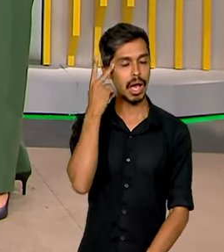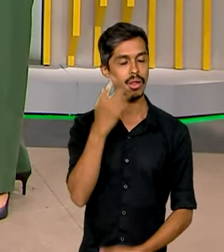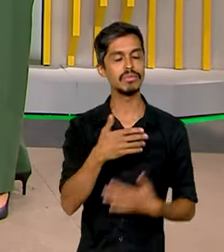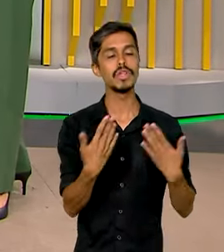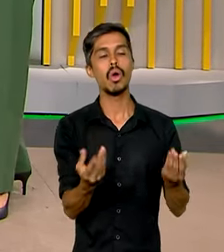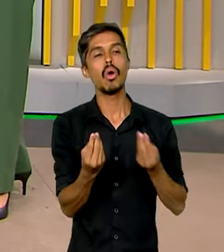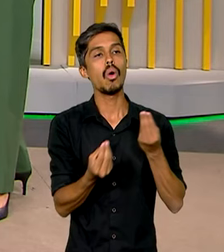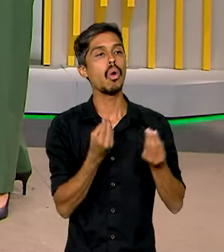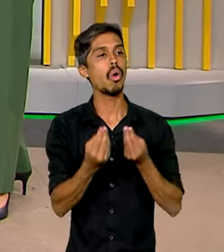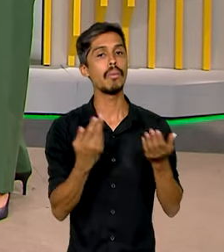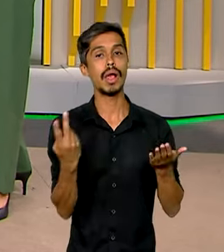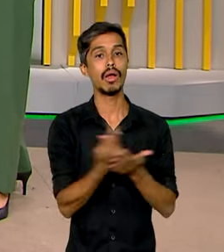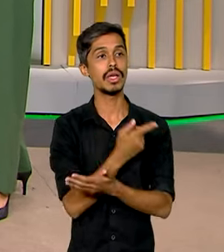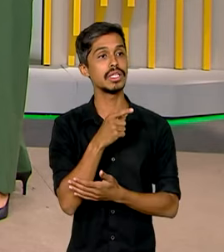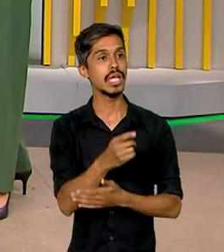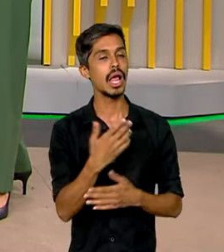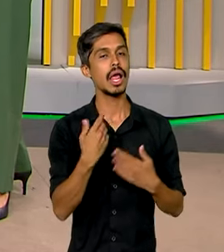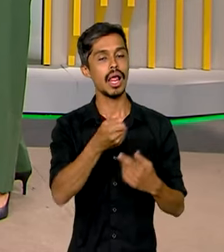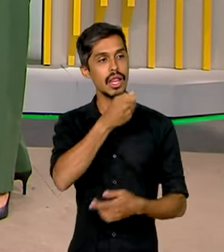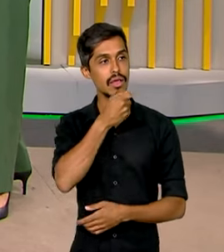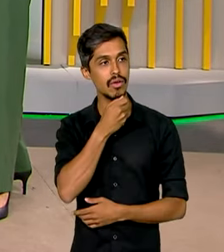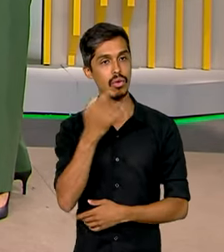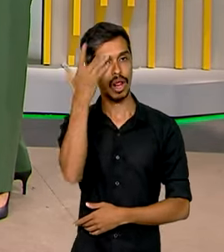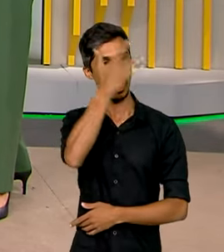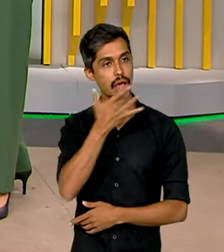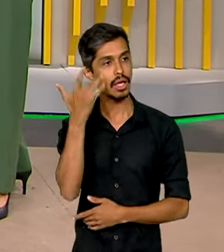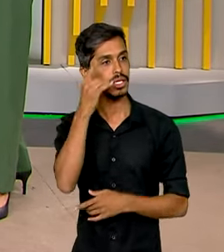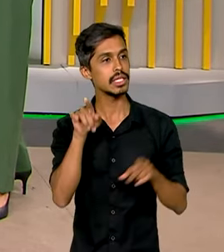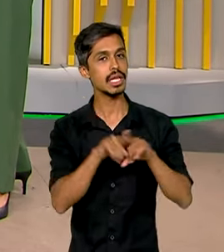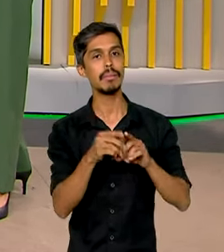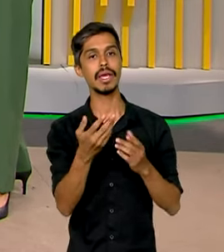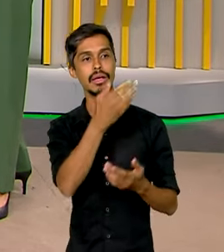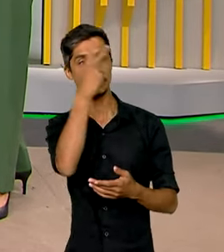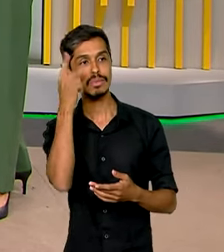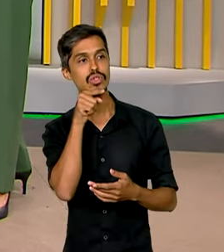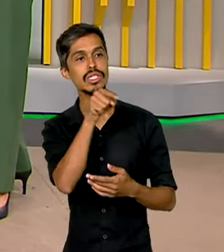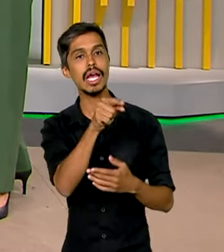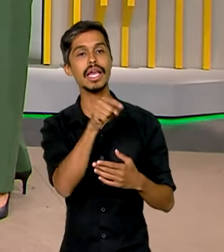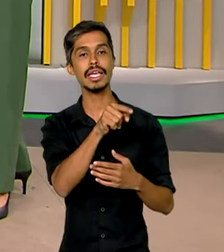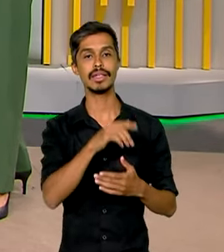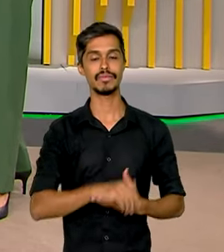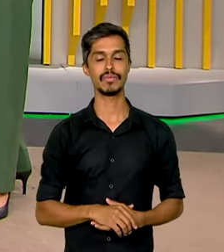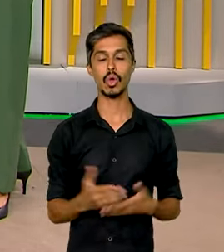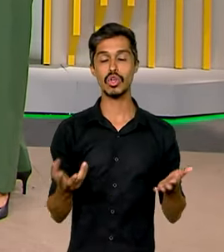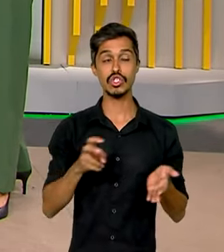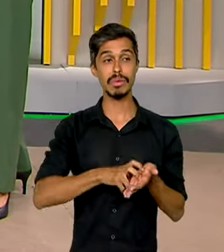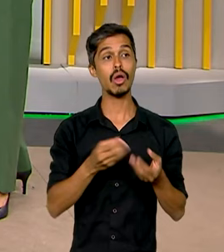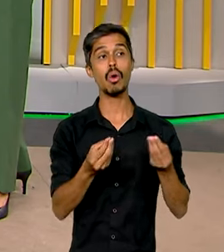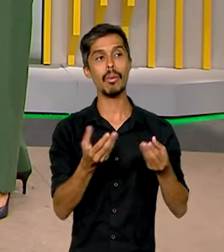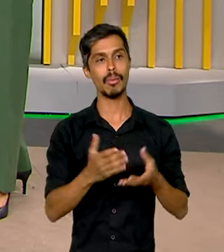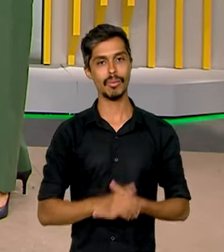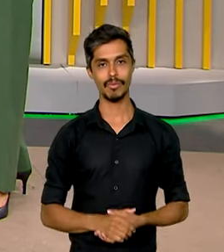a entrevista do ministro Fernando Haddad com a imprensa aí na capital paulista hoje de manhã? Boa noite.